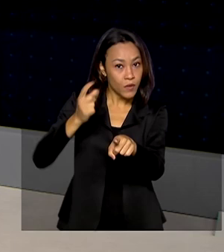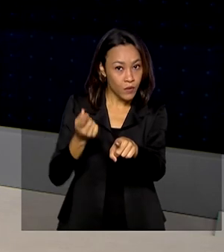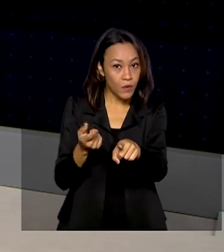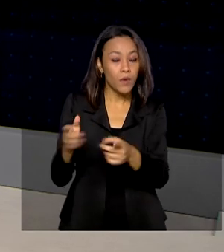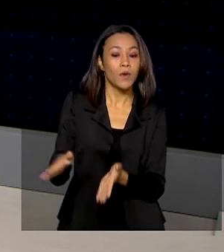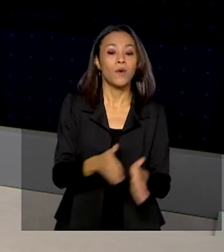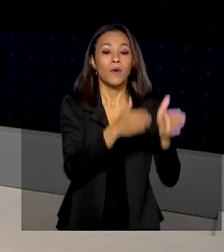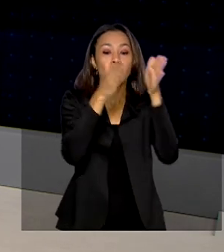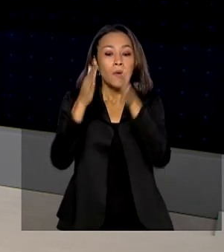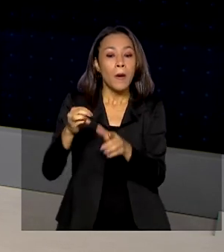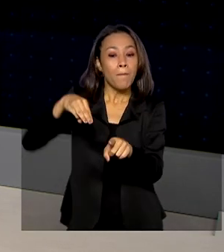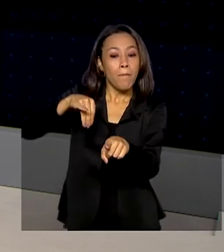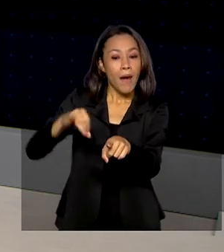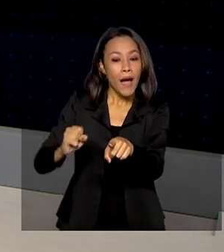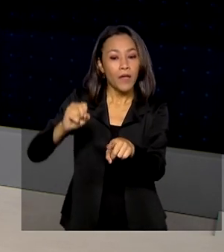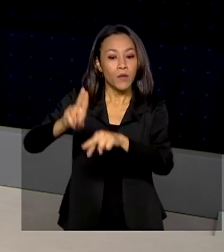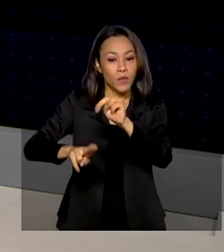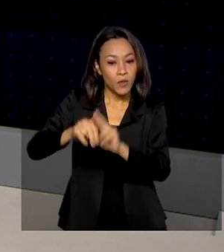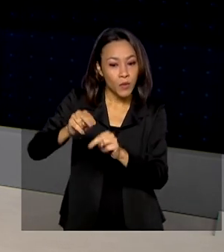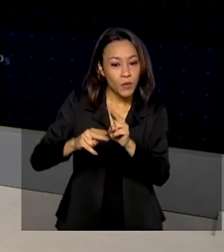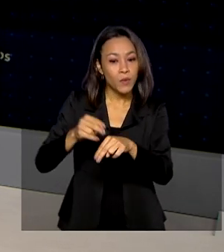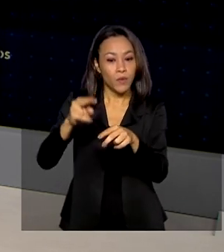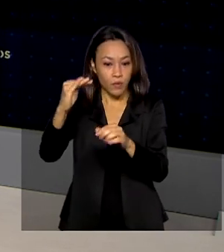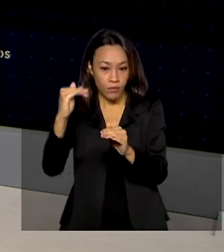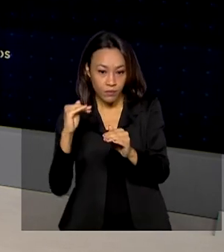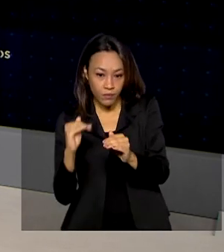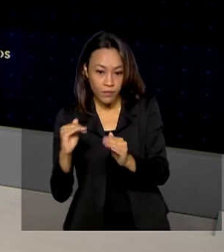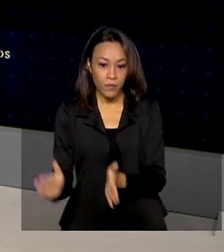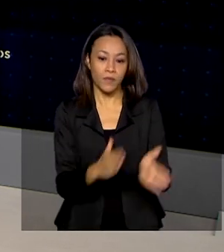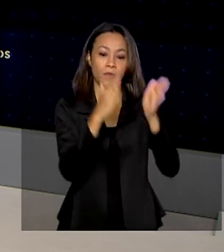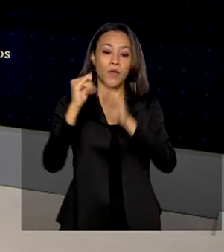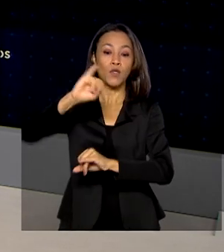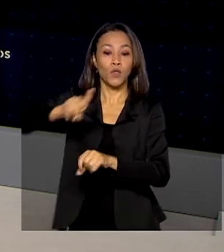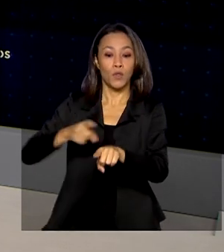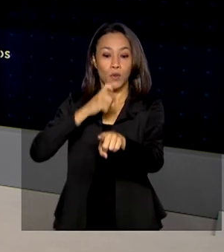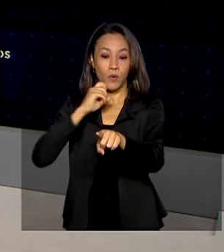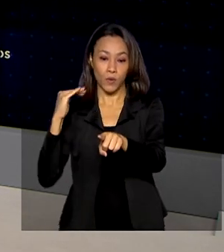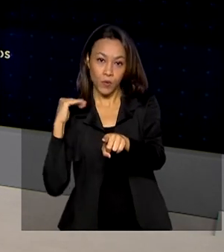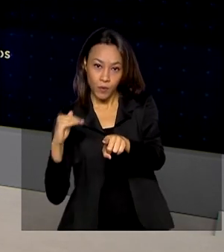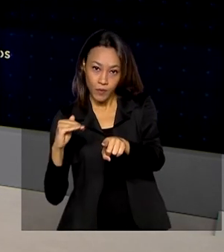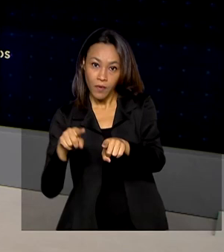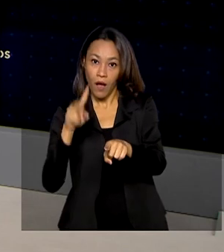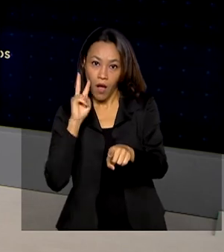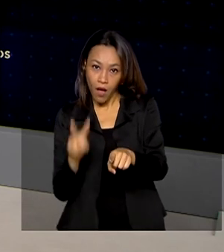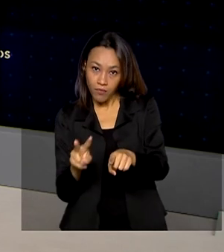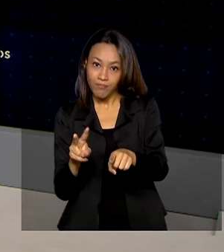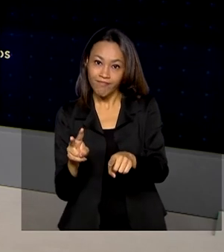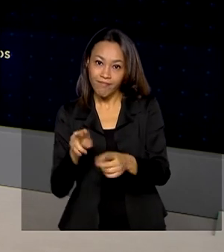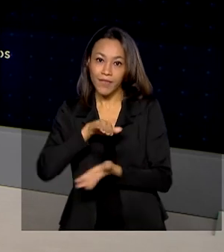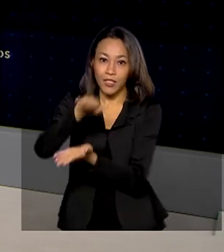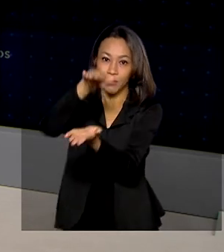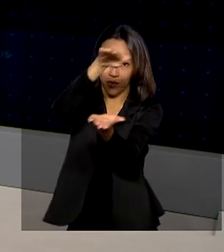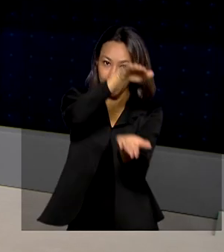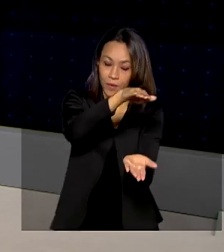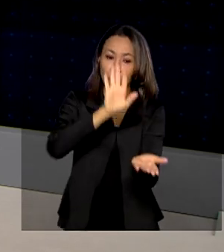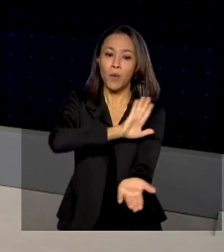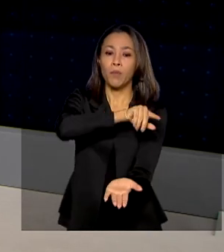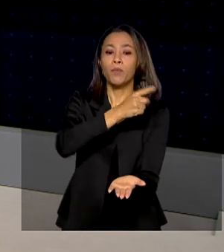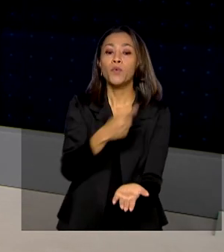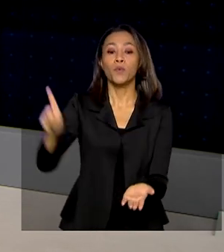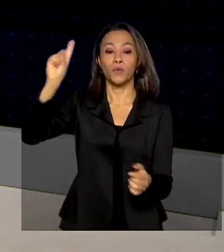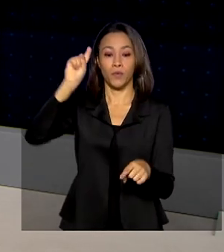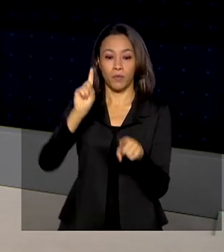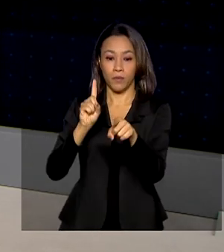milhões. Maio e junho, R 6 milhões. Julho, R$ 13,5 milhões. Por último, a